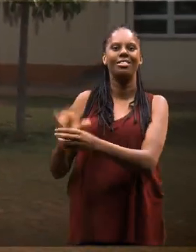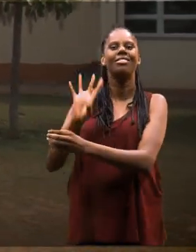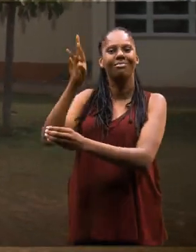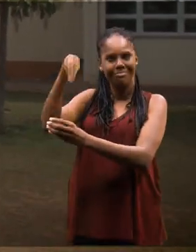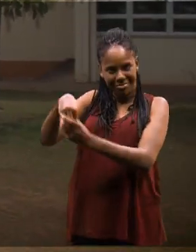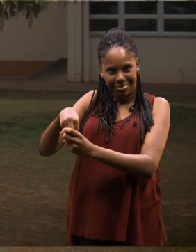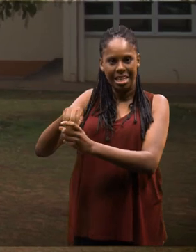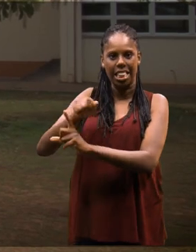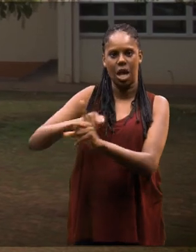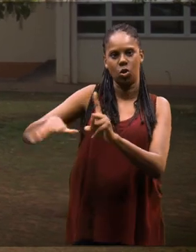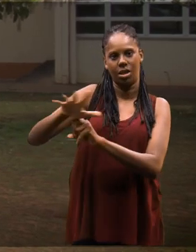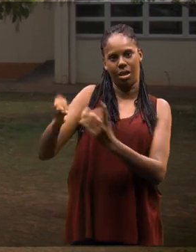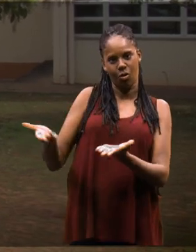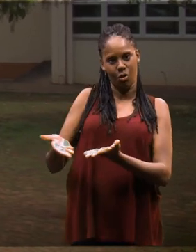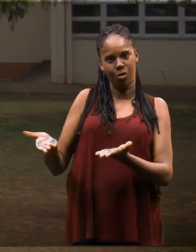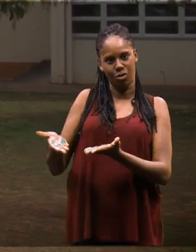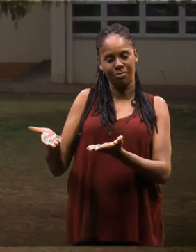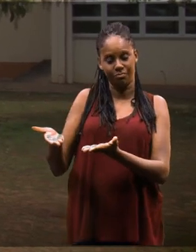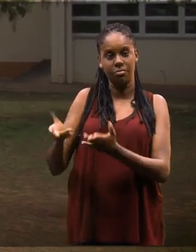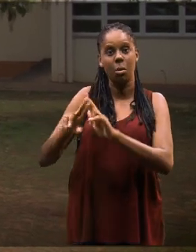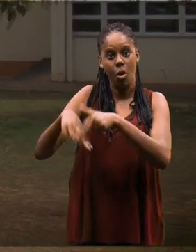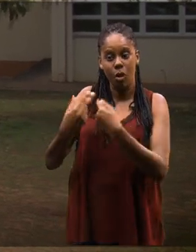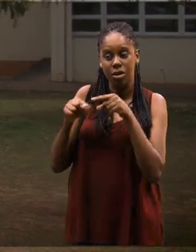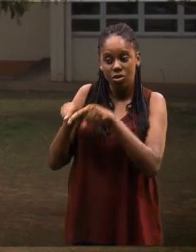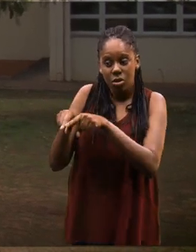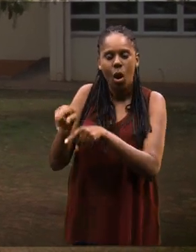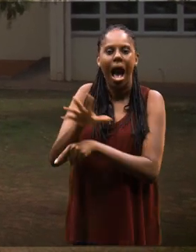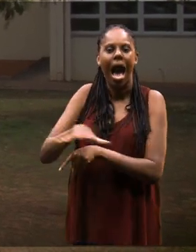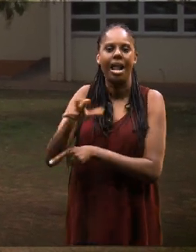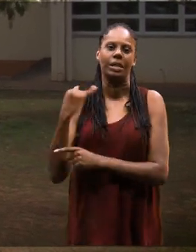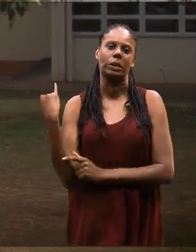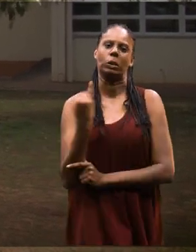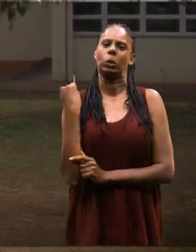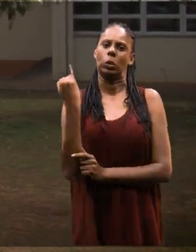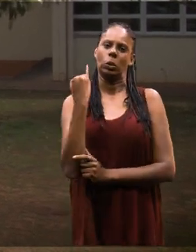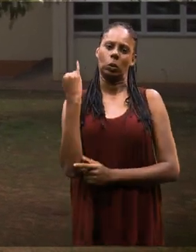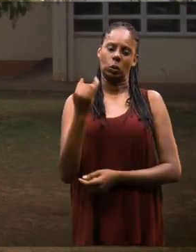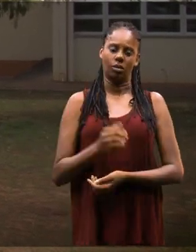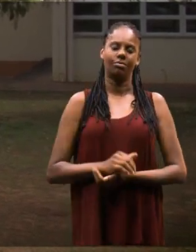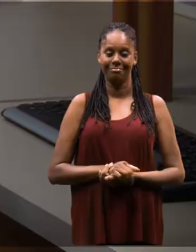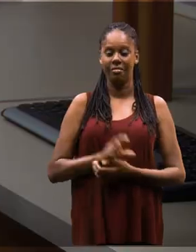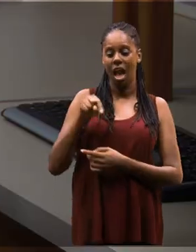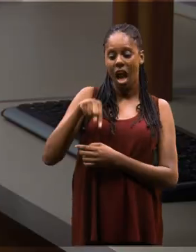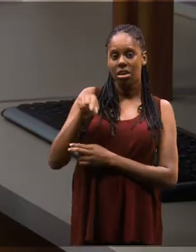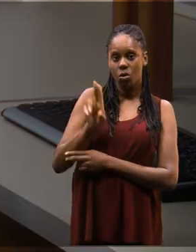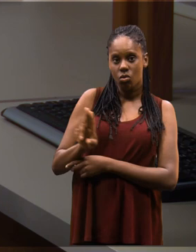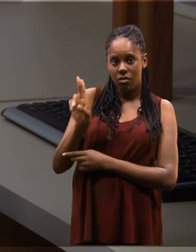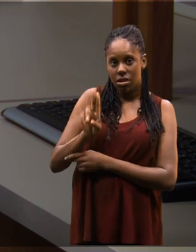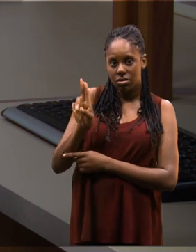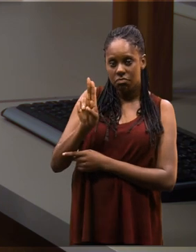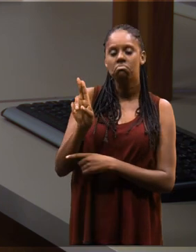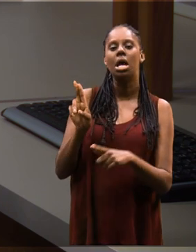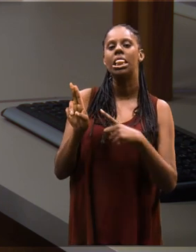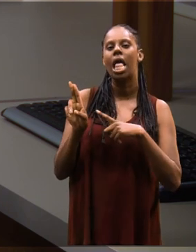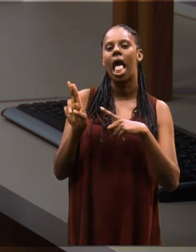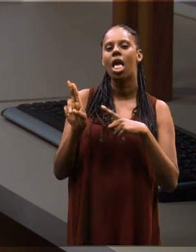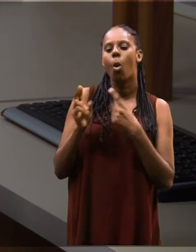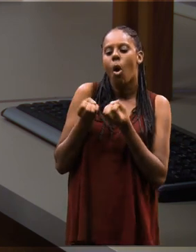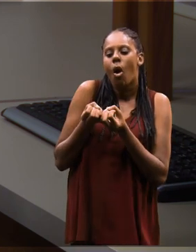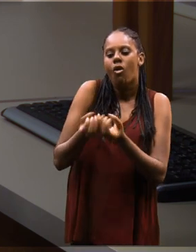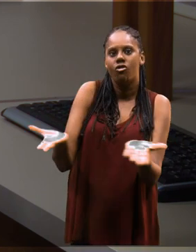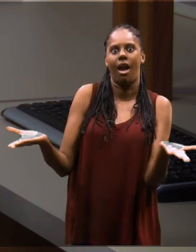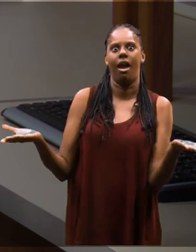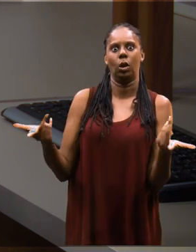que ele exerce na sociedade hoje em dia. Então por conta disso é uma área extremamente importante. Aqui na faculdade tem uma